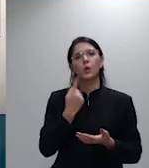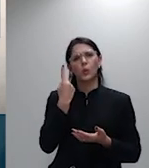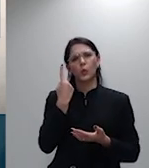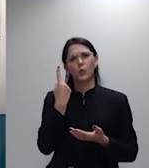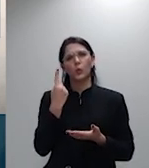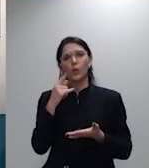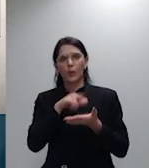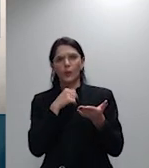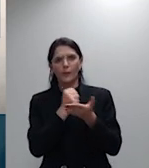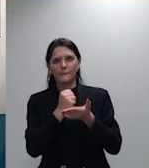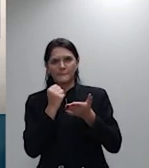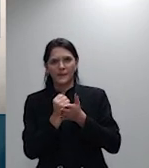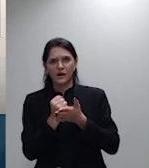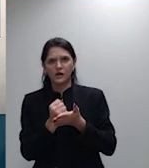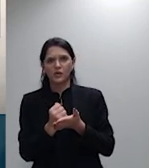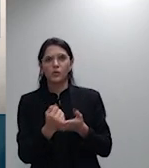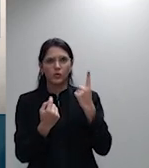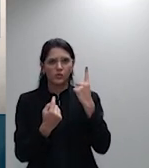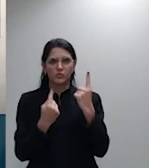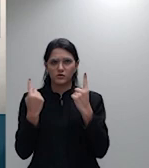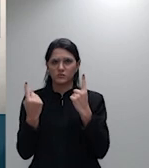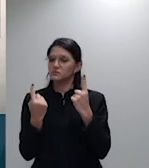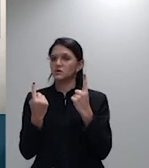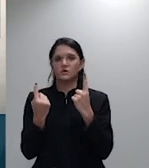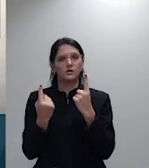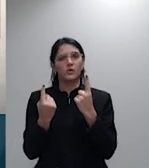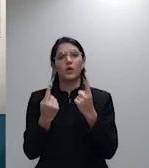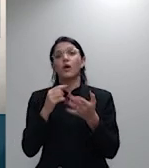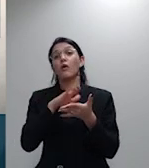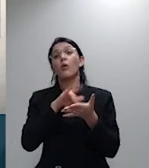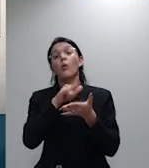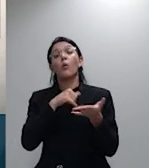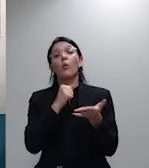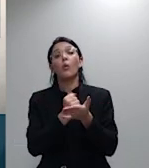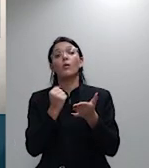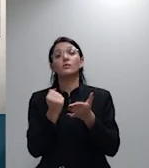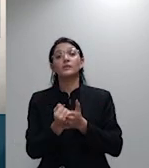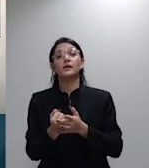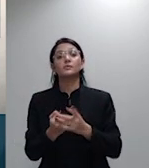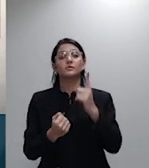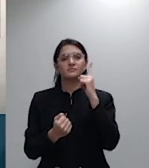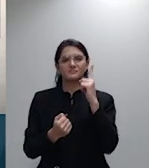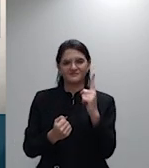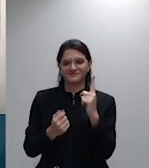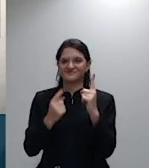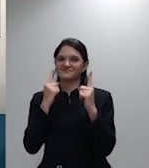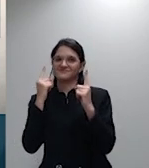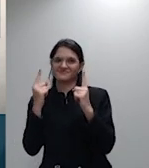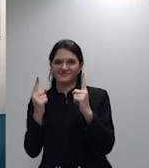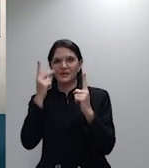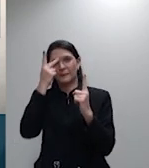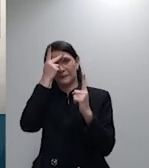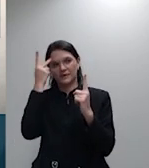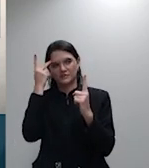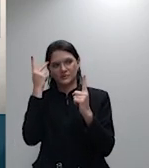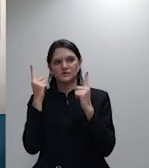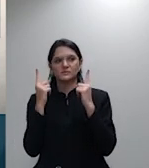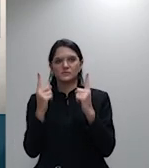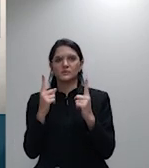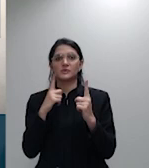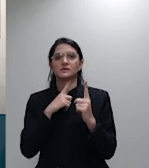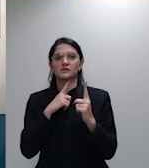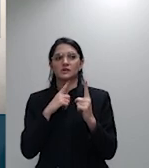ou é um documento unilateral em favor do contratante, do cliente da instituição financeira.